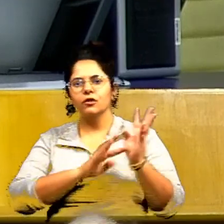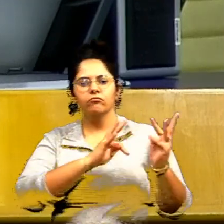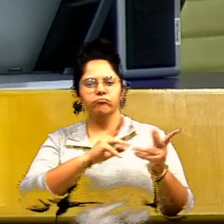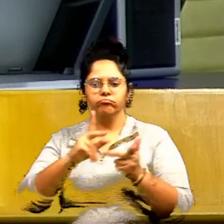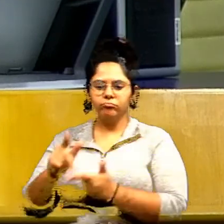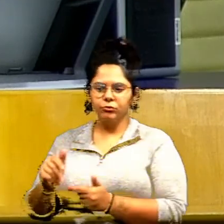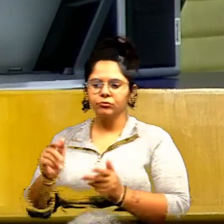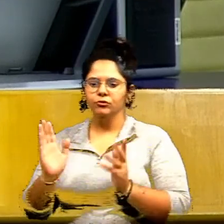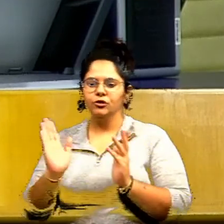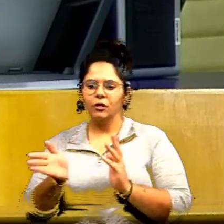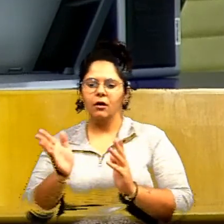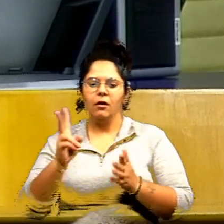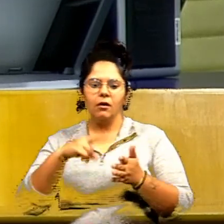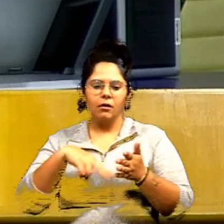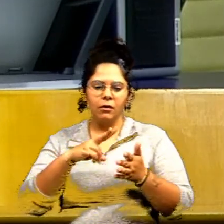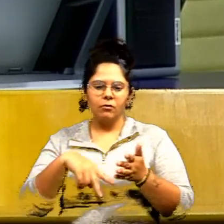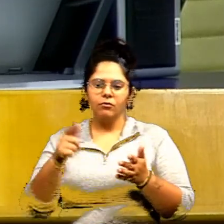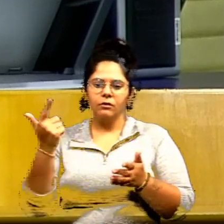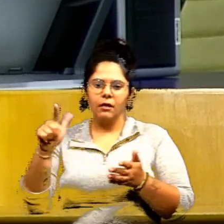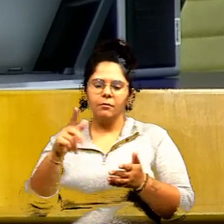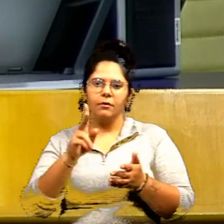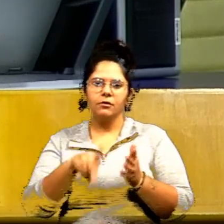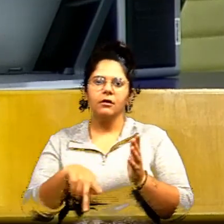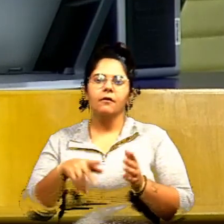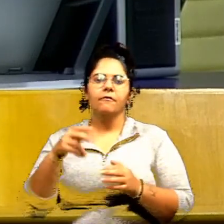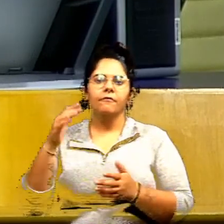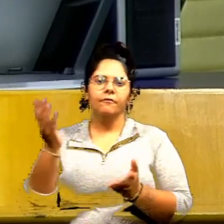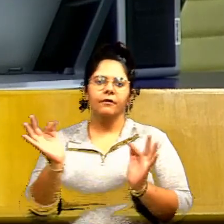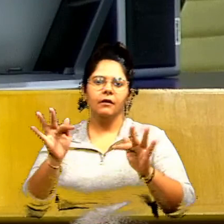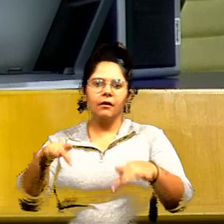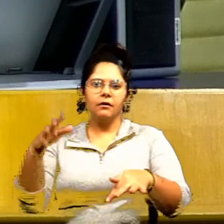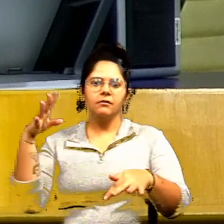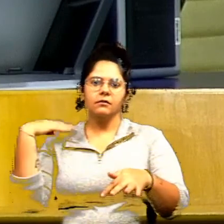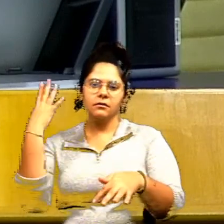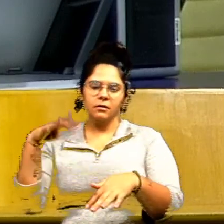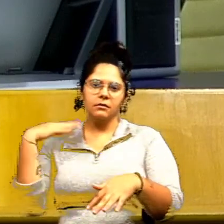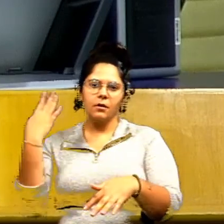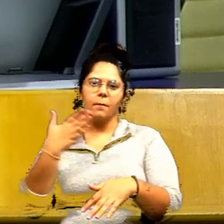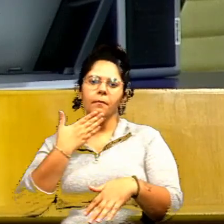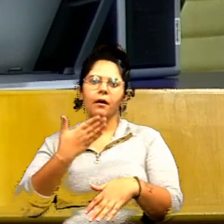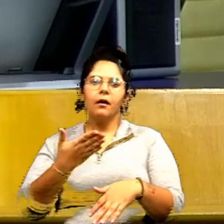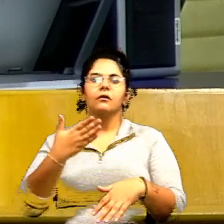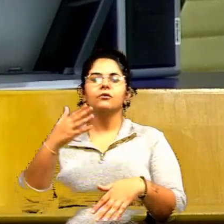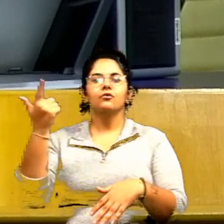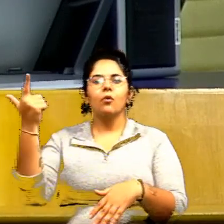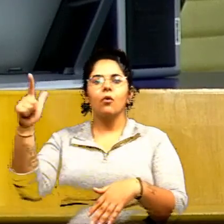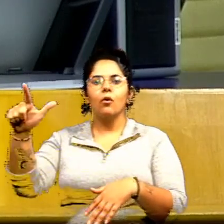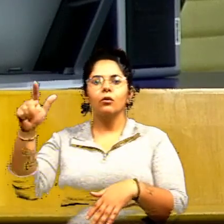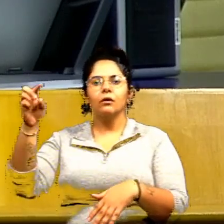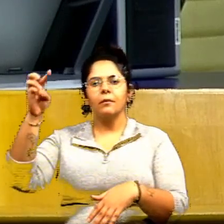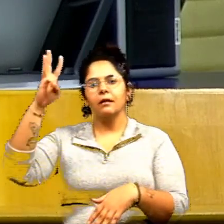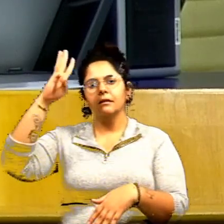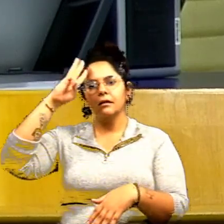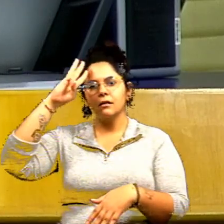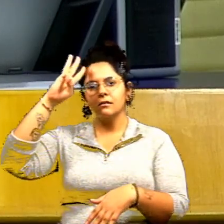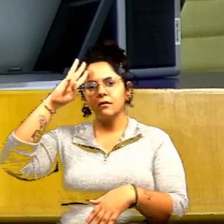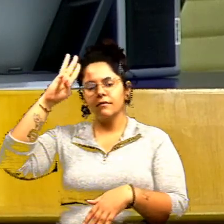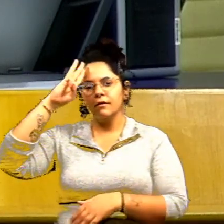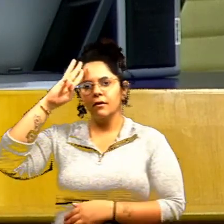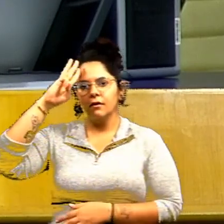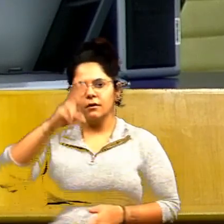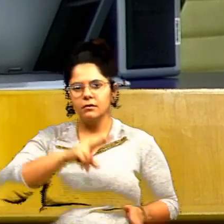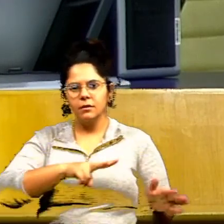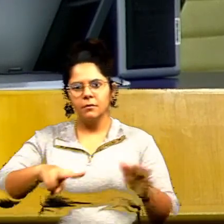enxuta não havendo mais nenhum projeto a ser apreciado declaro encerrada a presente sessão convocando outra para a próxima terça